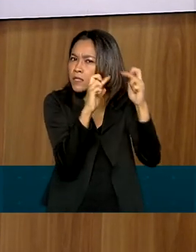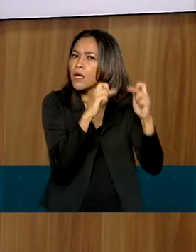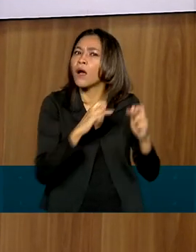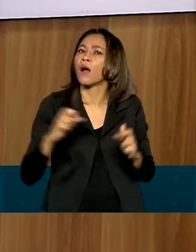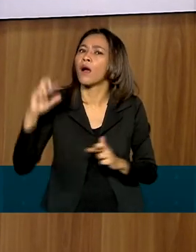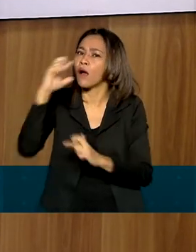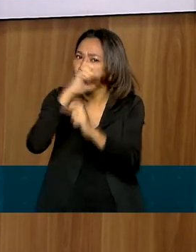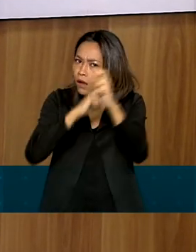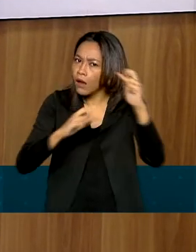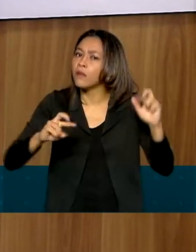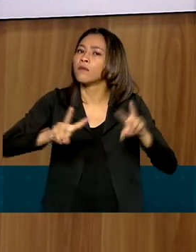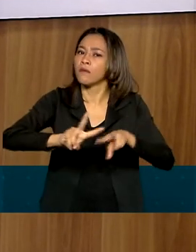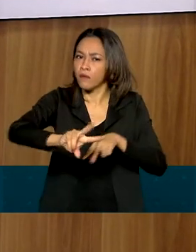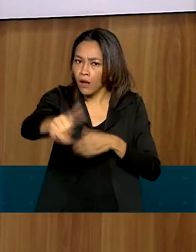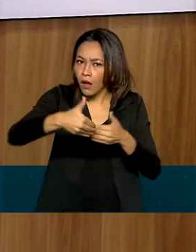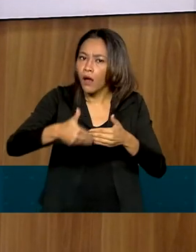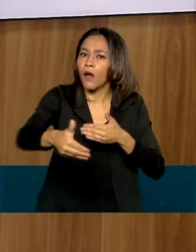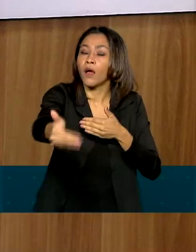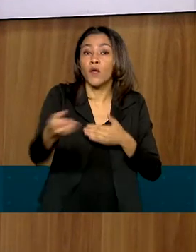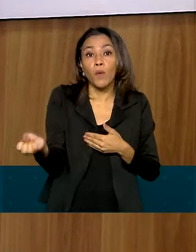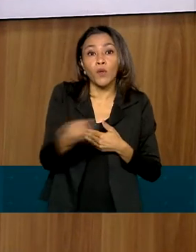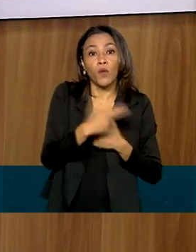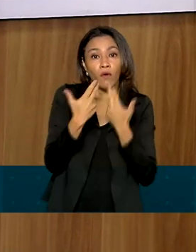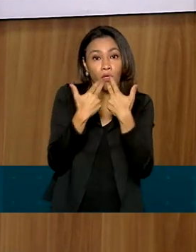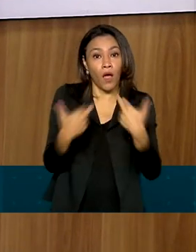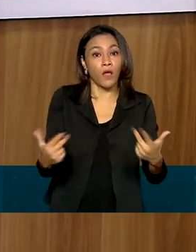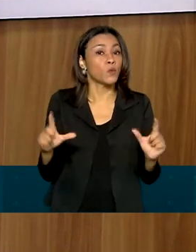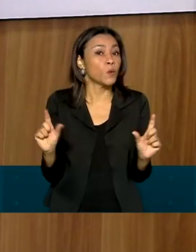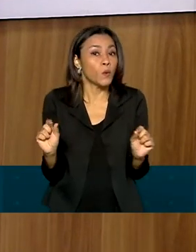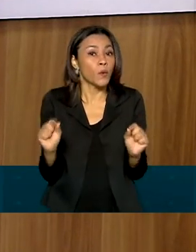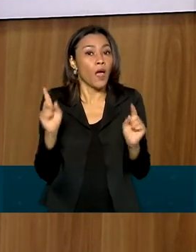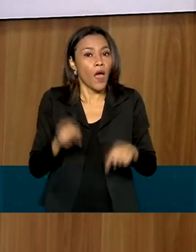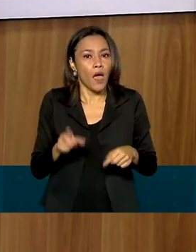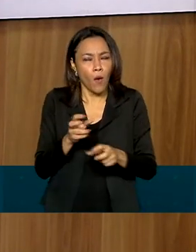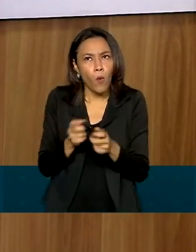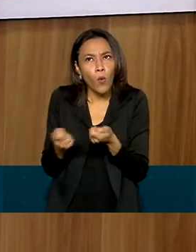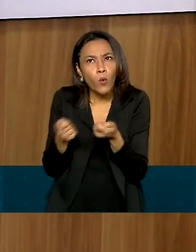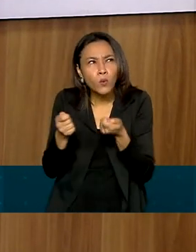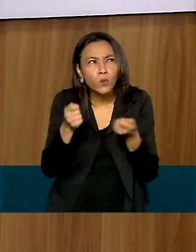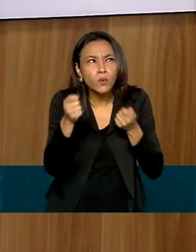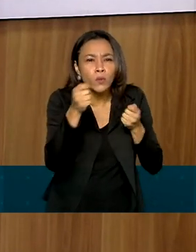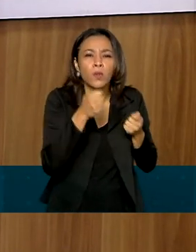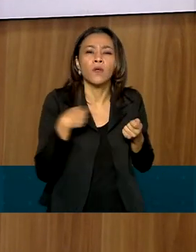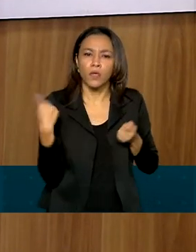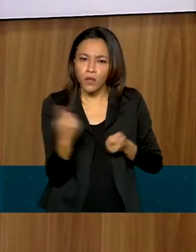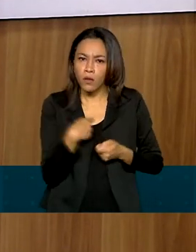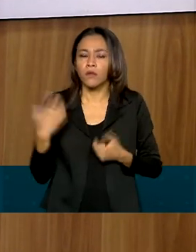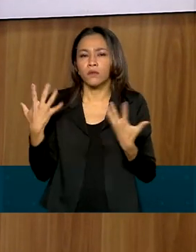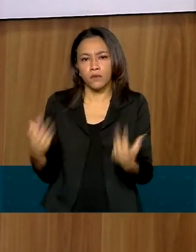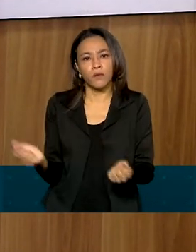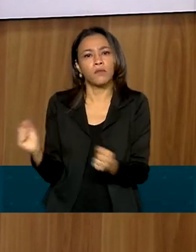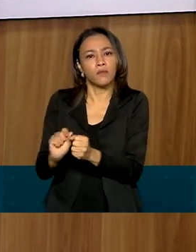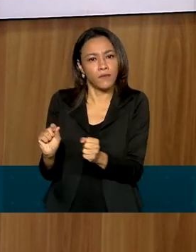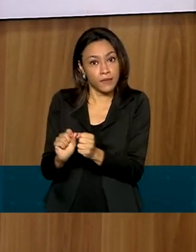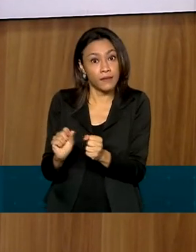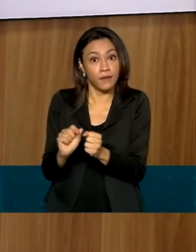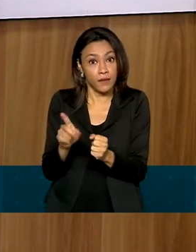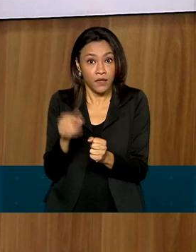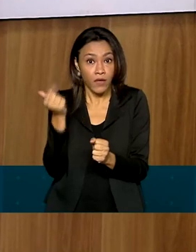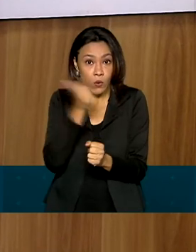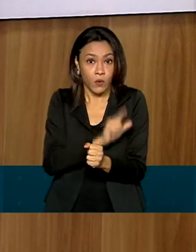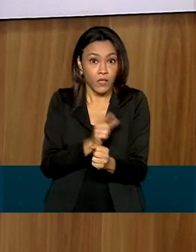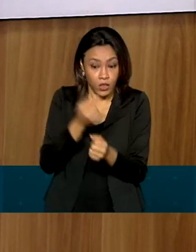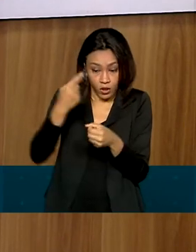novidades desse ano do novo Fundeb é exatamente o monitoramento que nós vamos fazer. E ele chega na